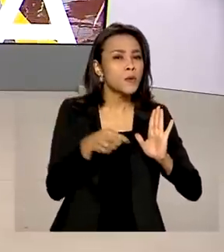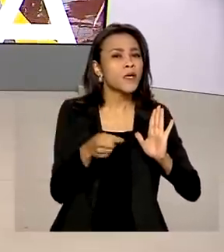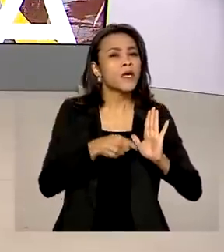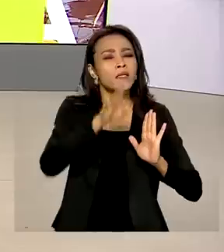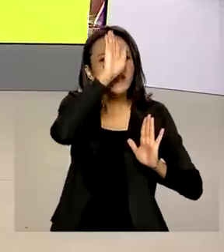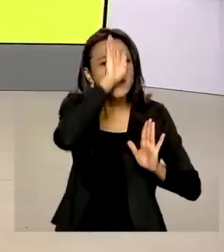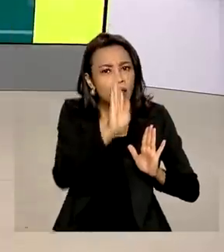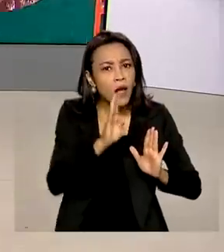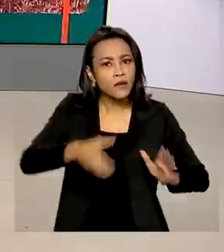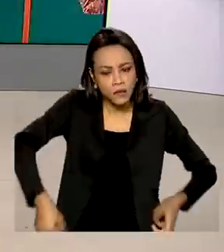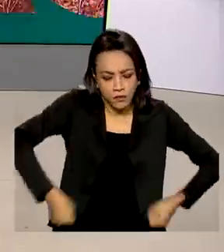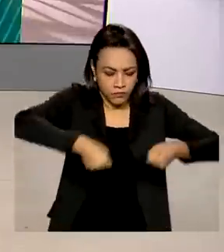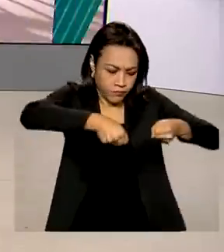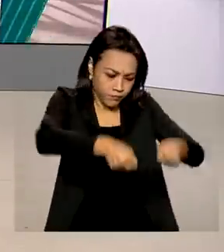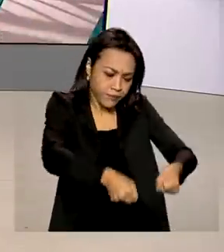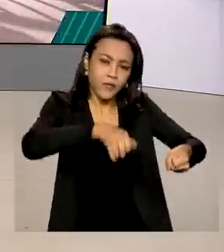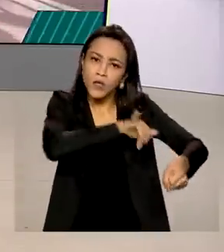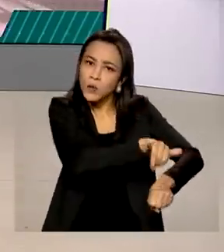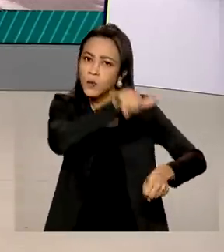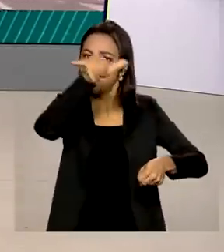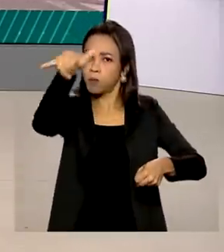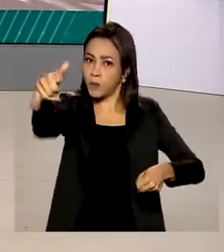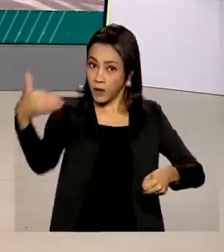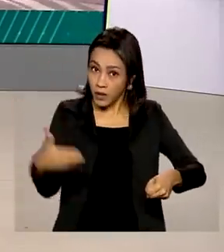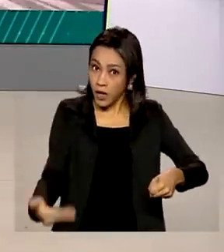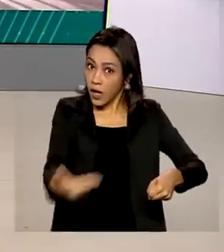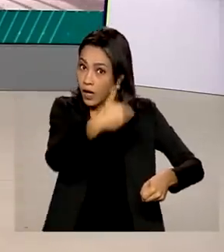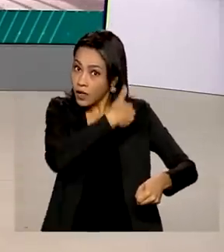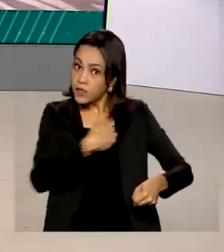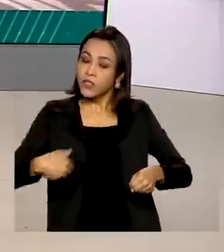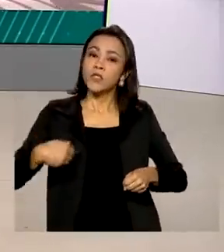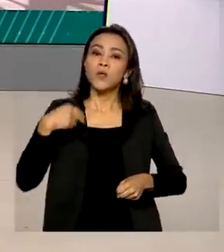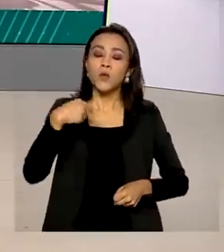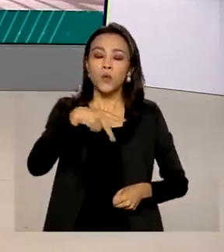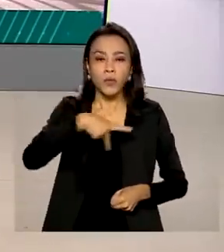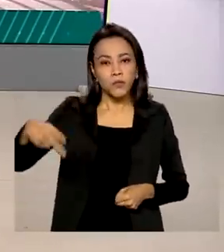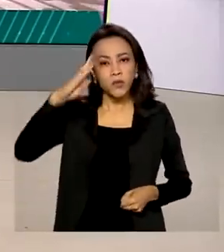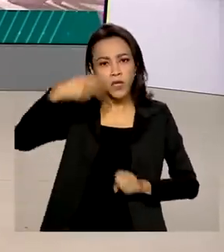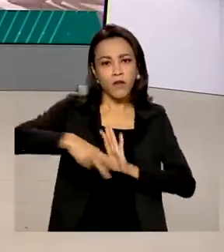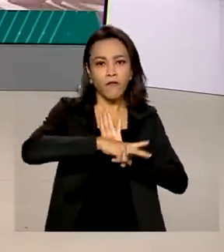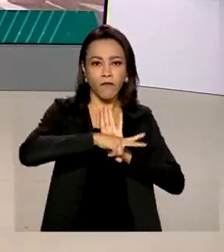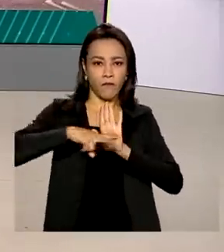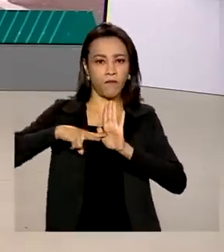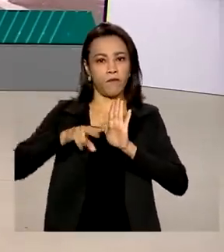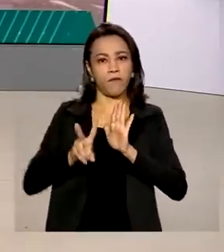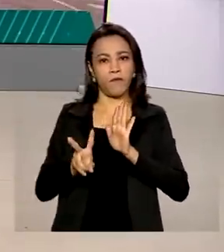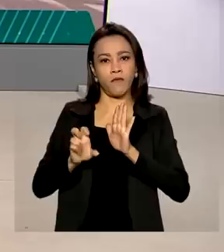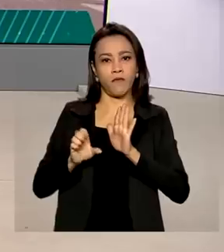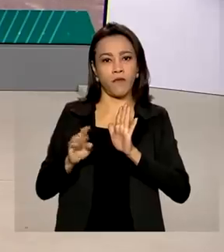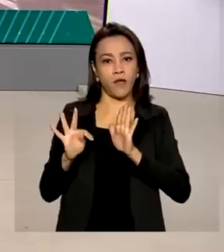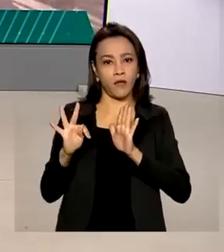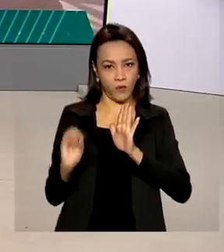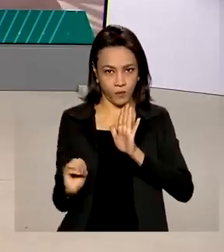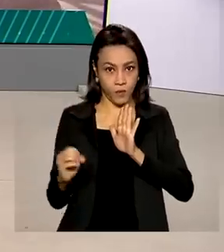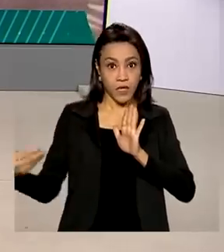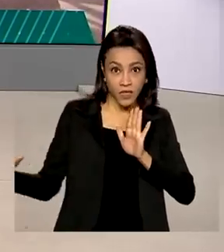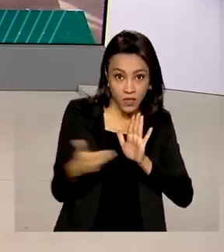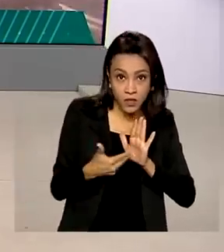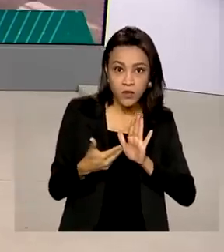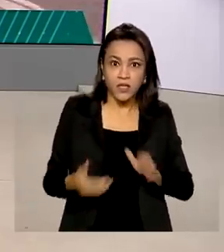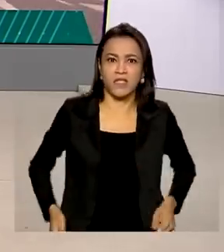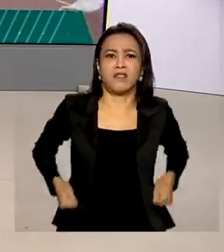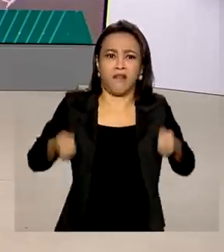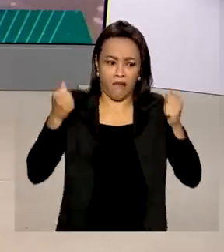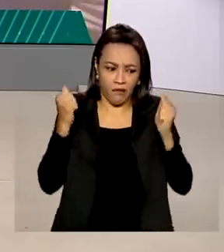gratuito de bagagem em voos. Esse trecho foi vetado pelo presidente Jair Bolsonaro. Segundo o governo, a medida aumentaria os